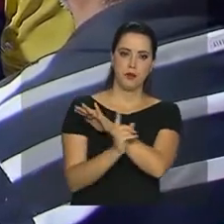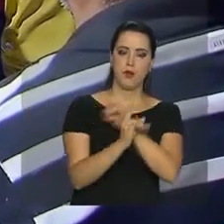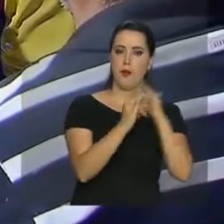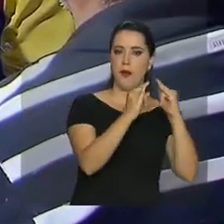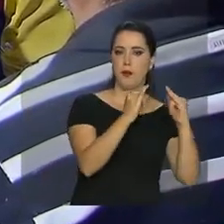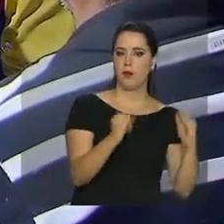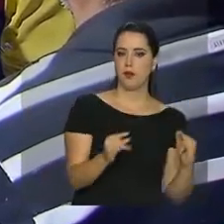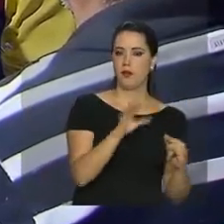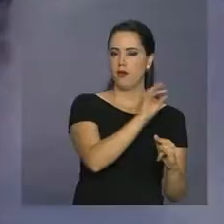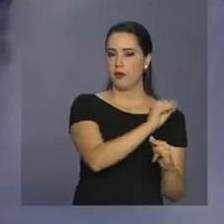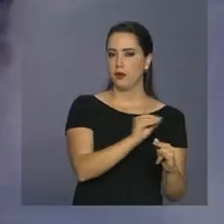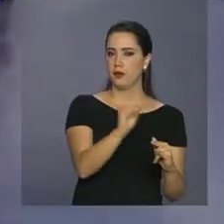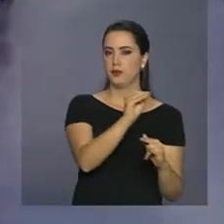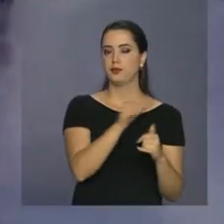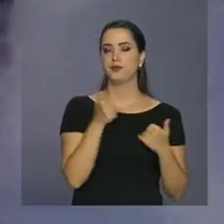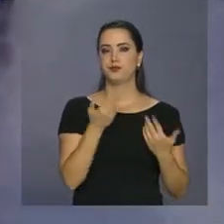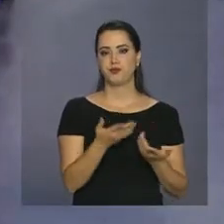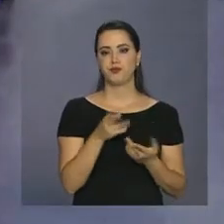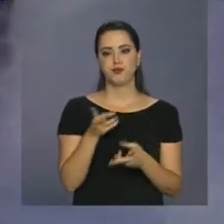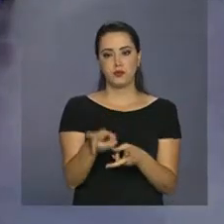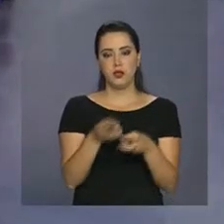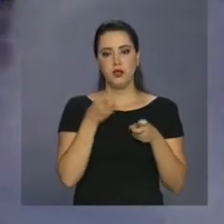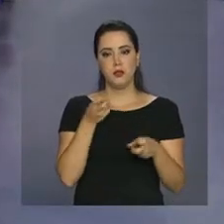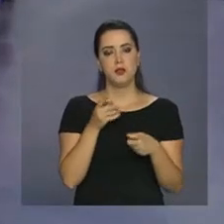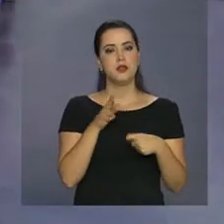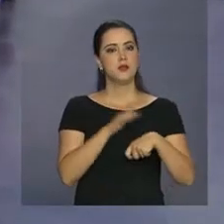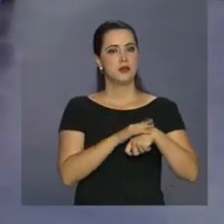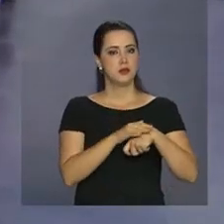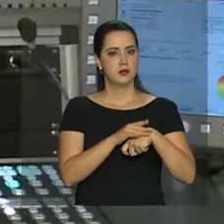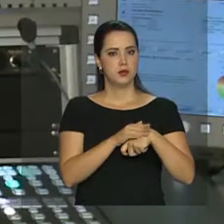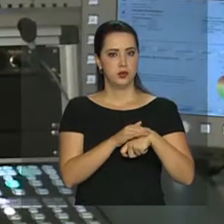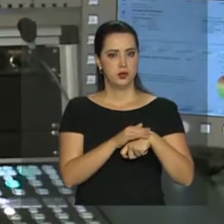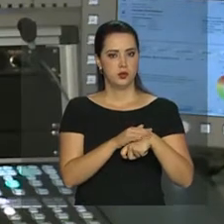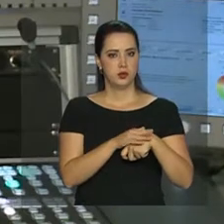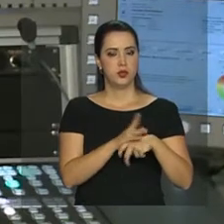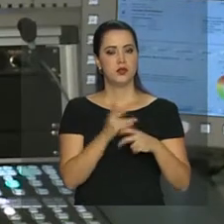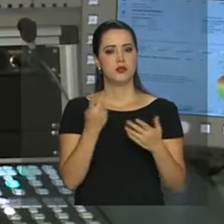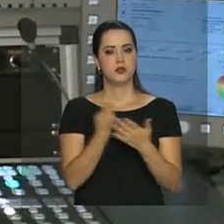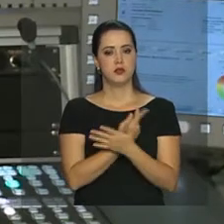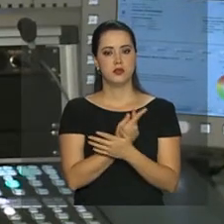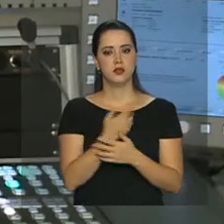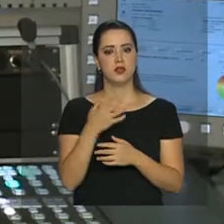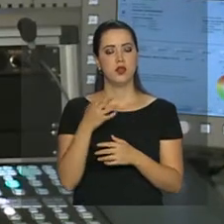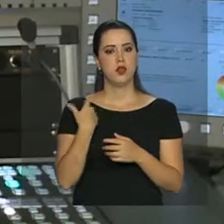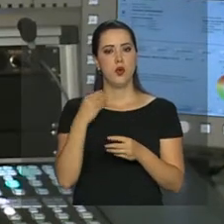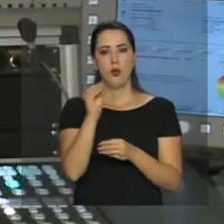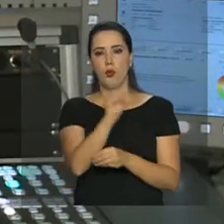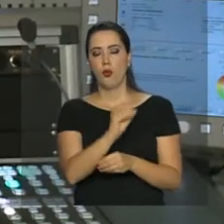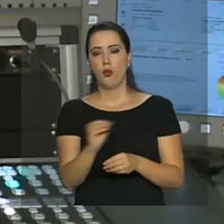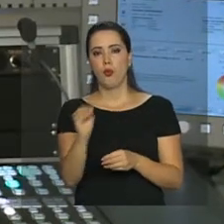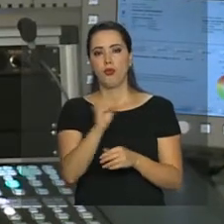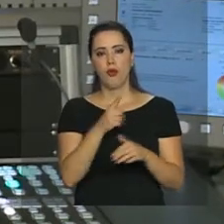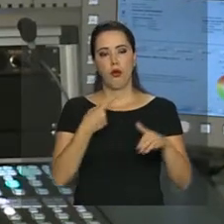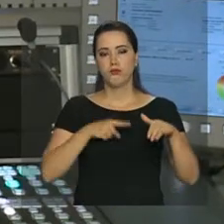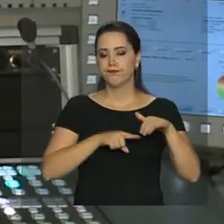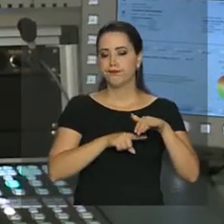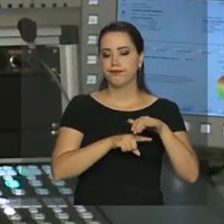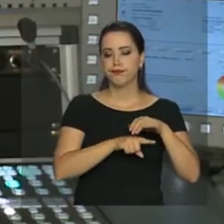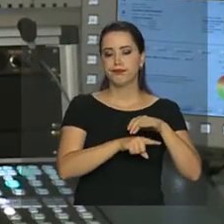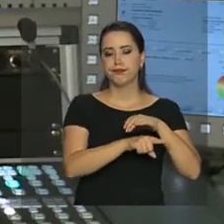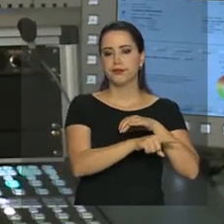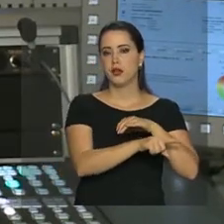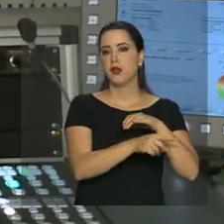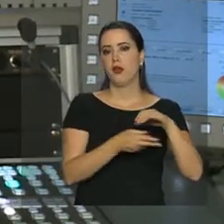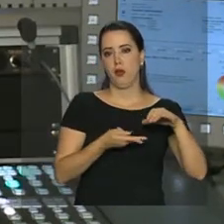girar em torno do diagnóstico e tratamento de doenças, realização de exames e a vacinação